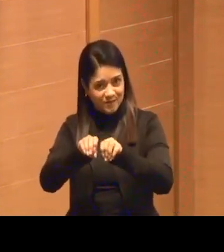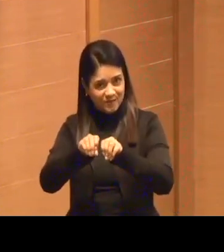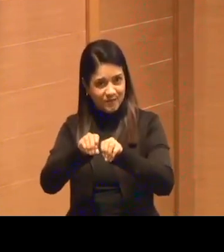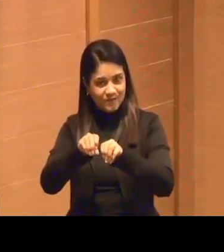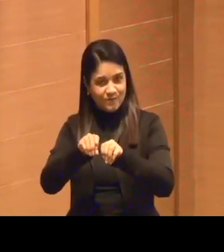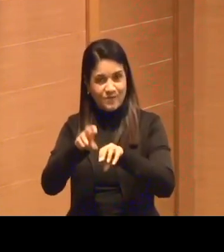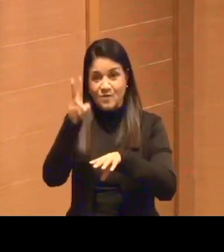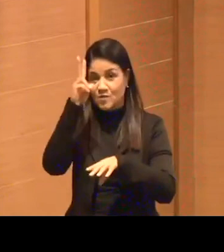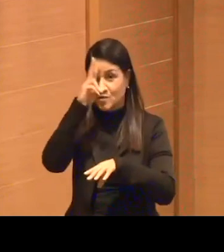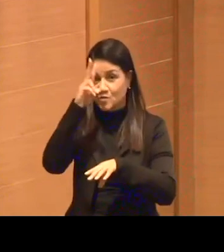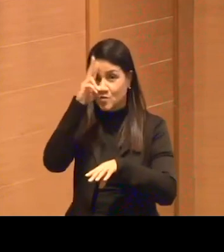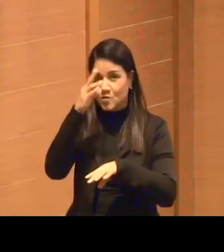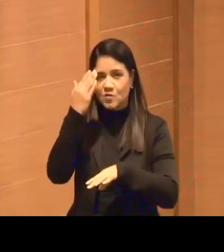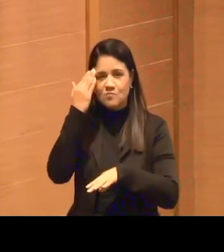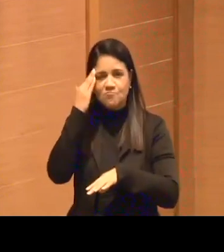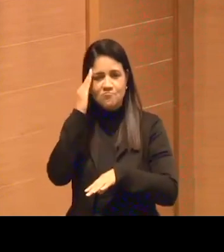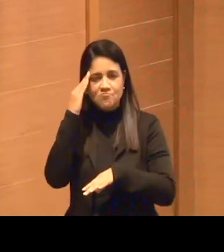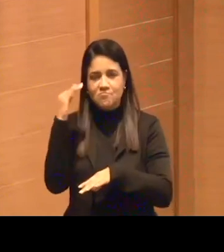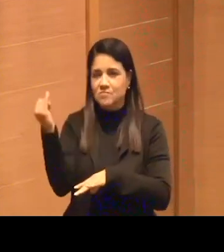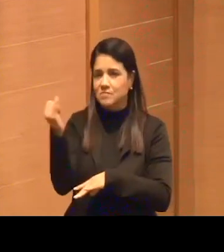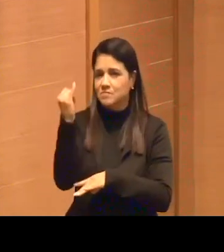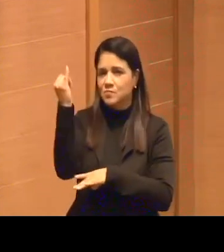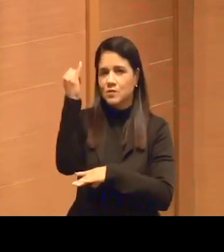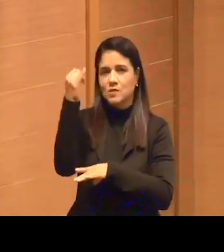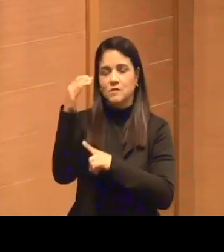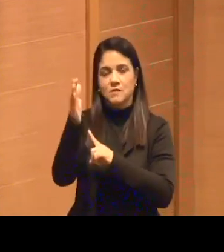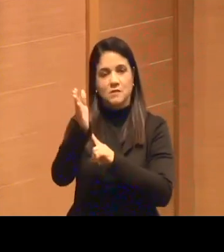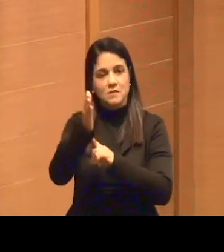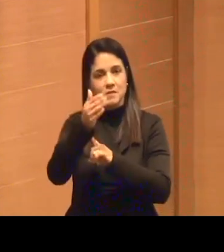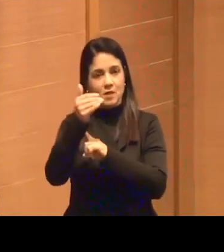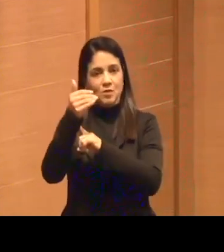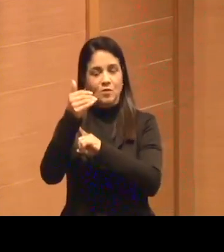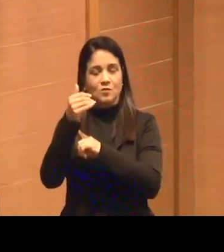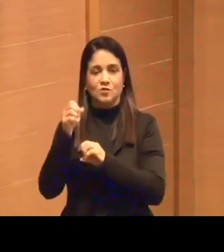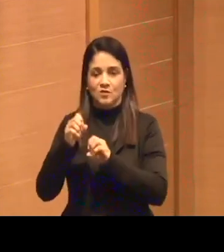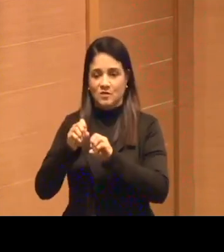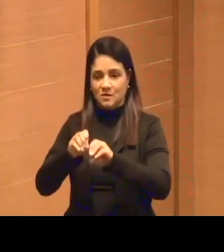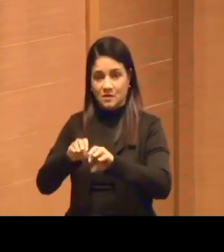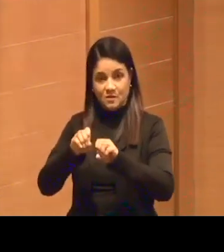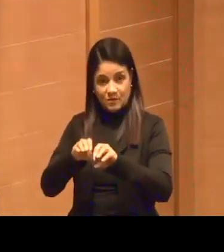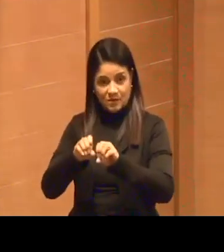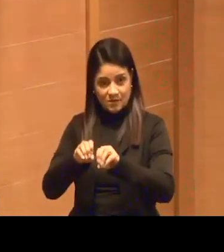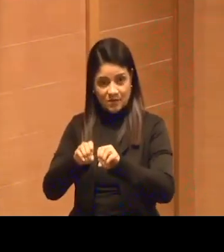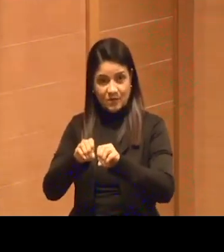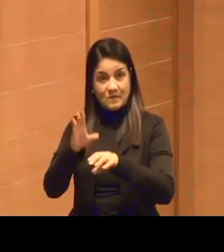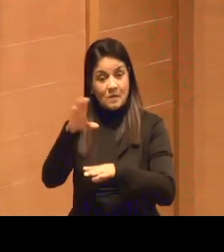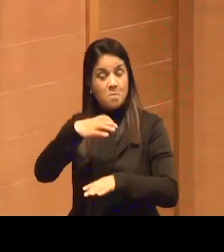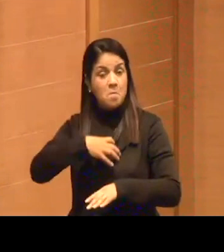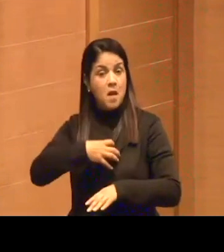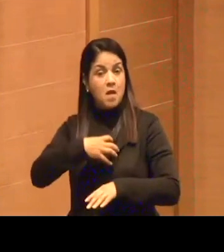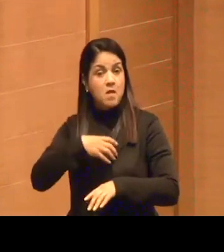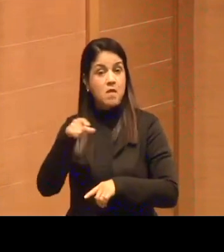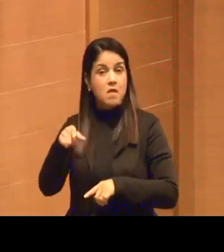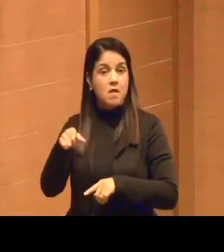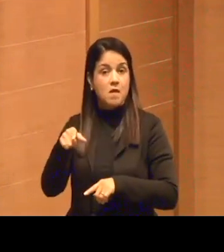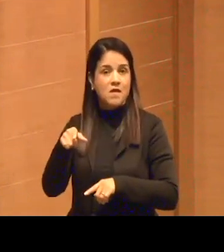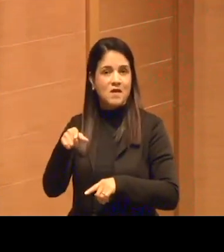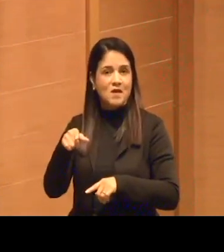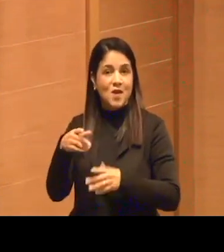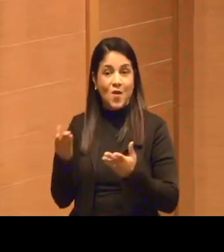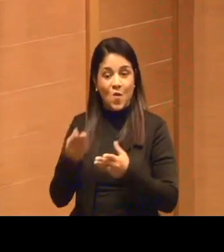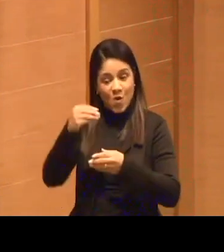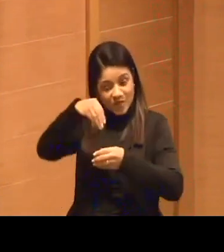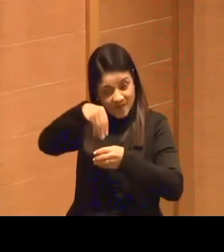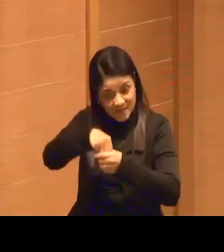compreendendo a importância das tecnologias na educação, que, como dizemos na Bahia, de hoje está dentro da